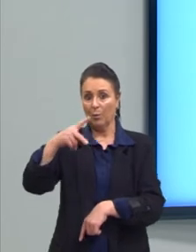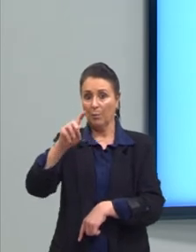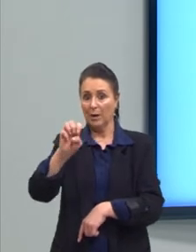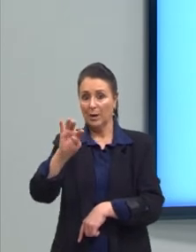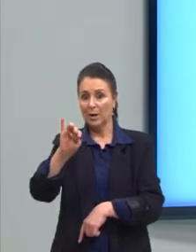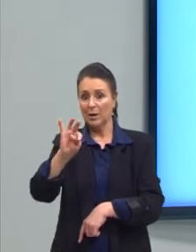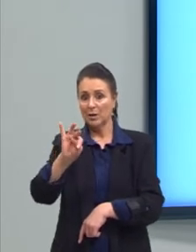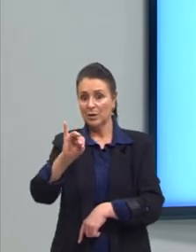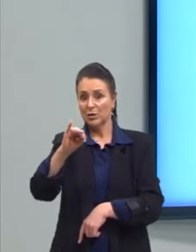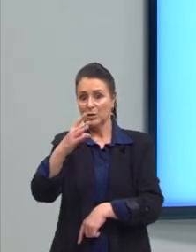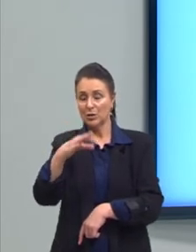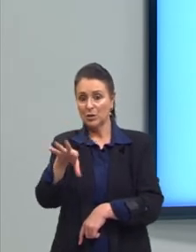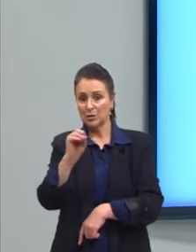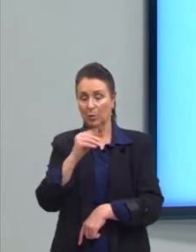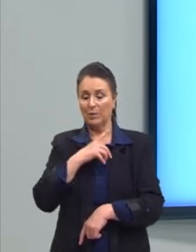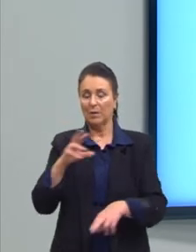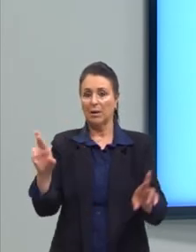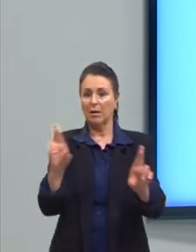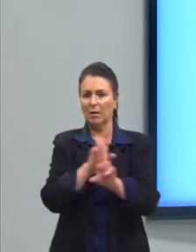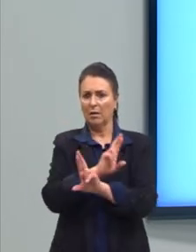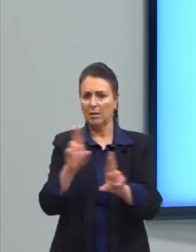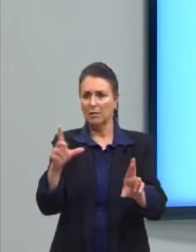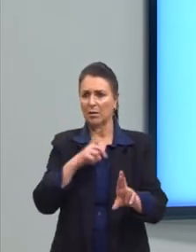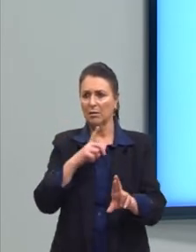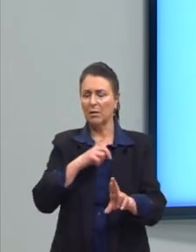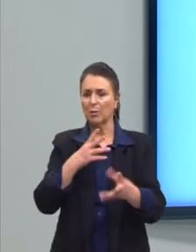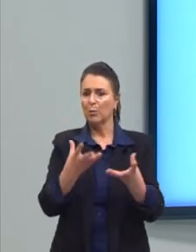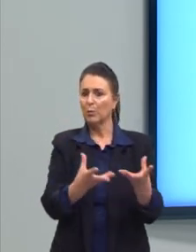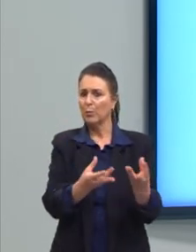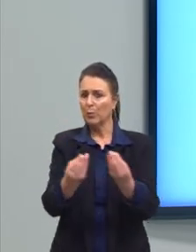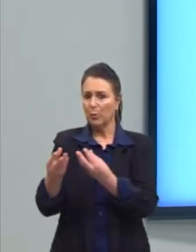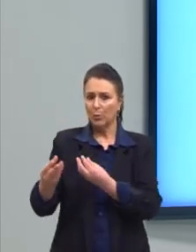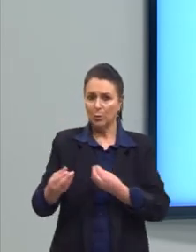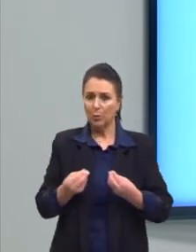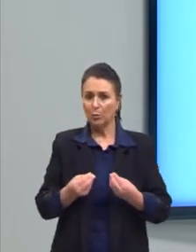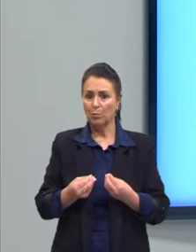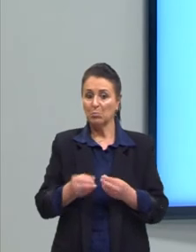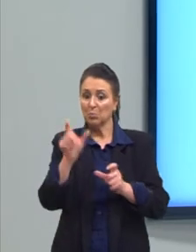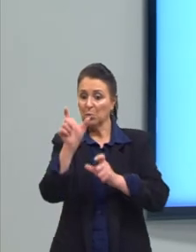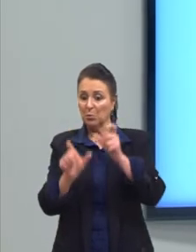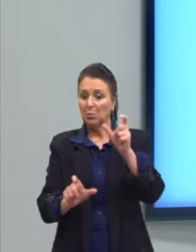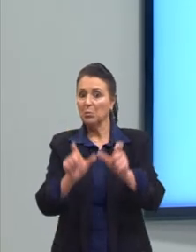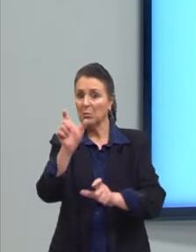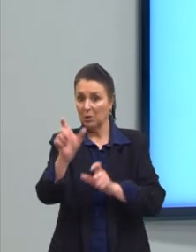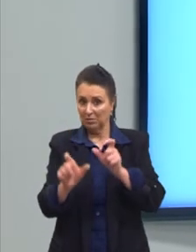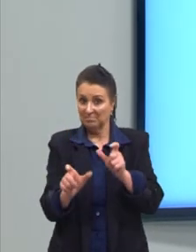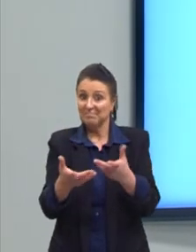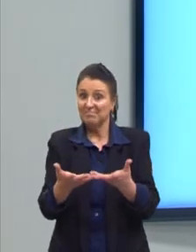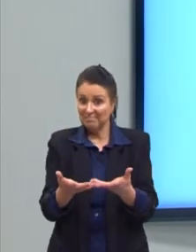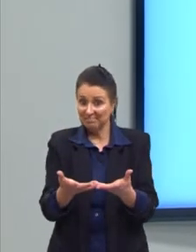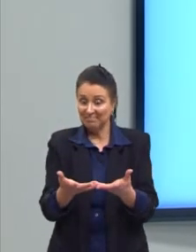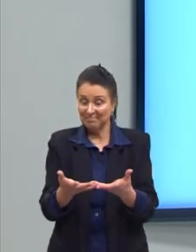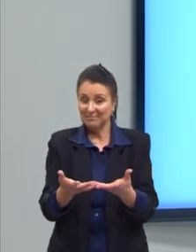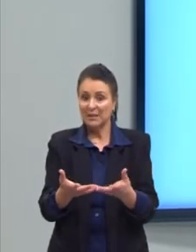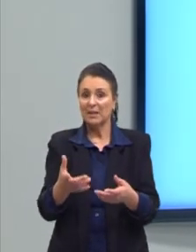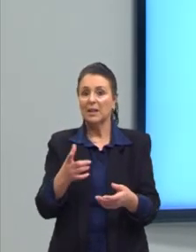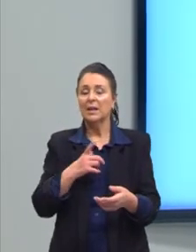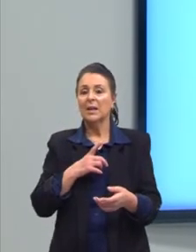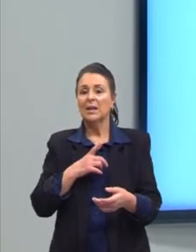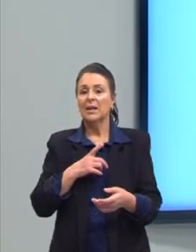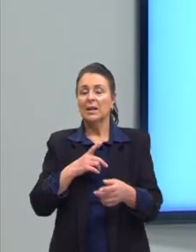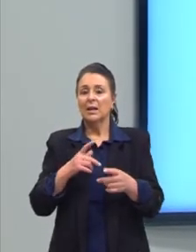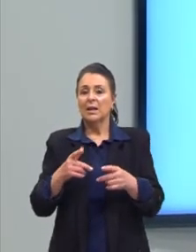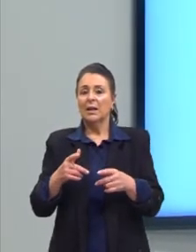Nessa relação, vemos muito, infelizmente, nós vemos muito em humanos, né? Então, é uma disputa por recursos